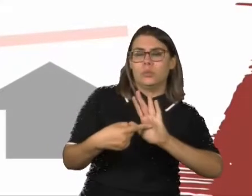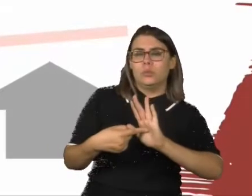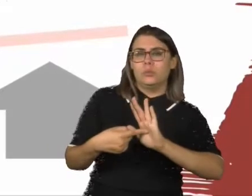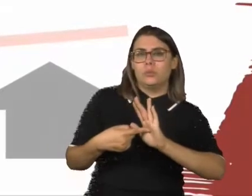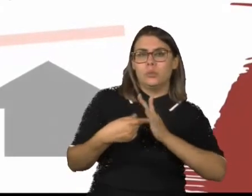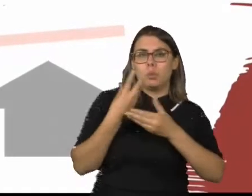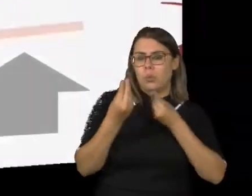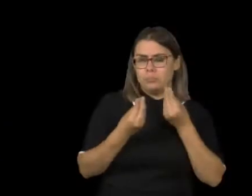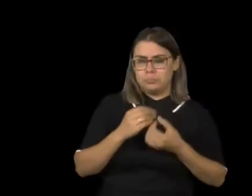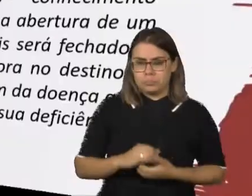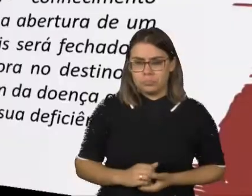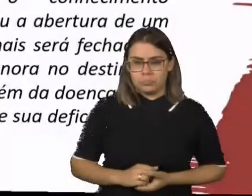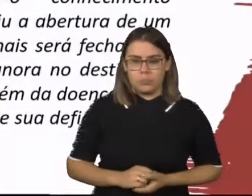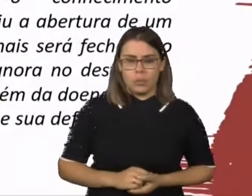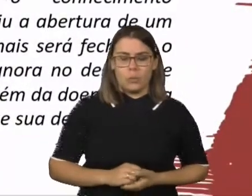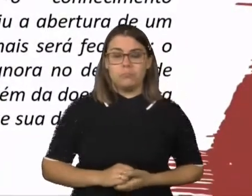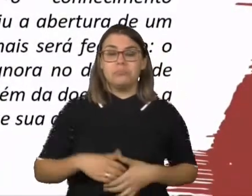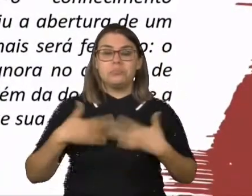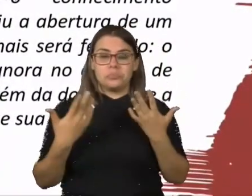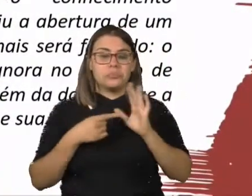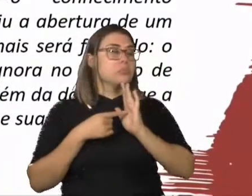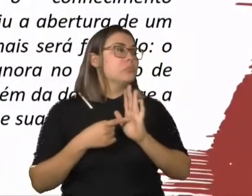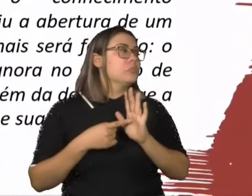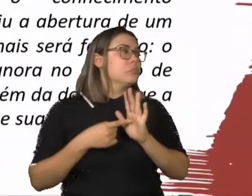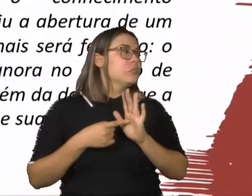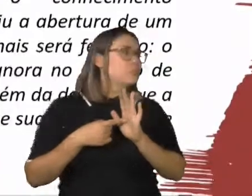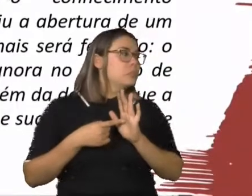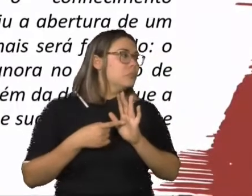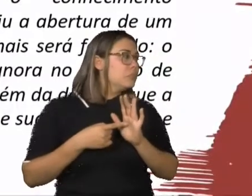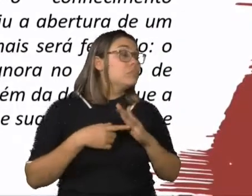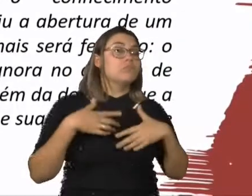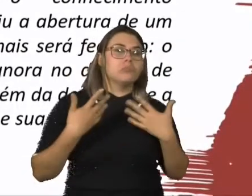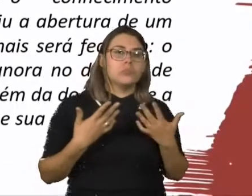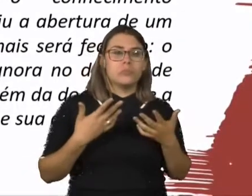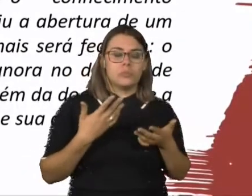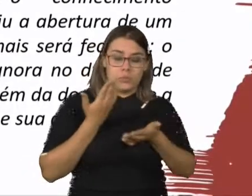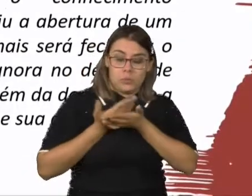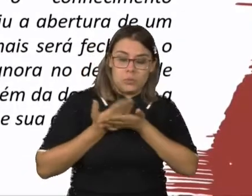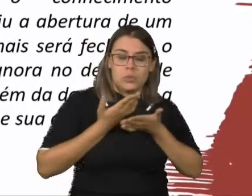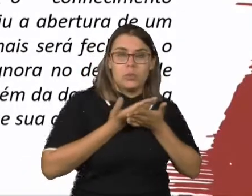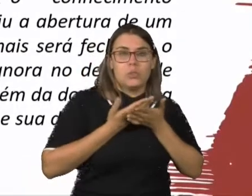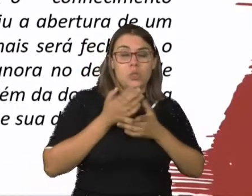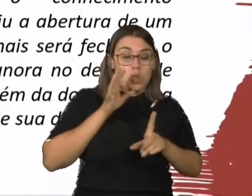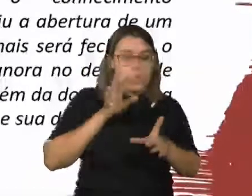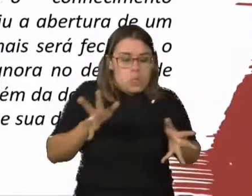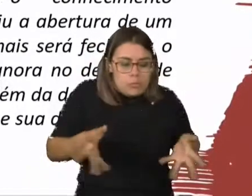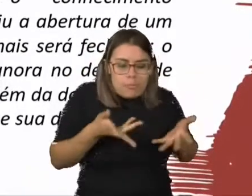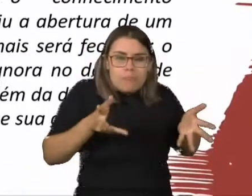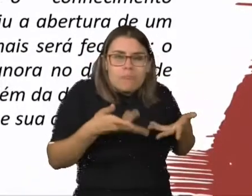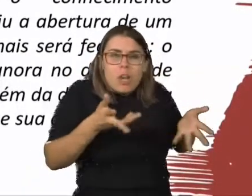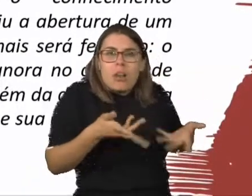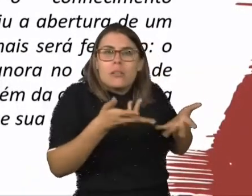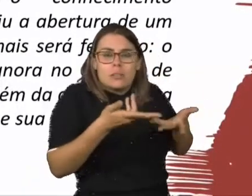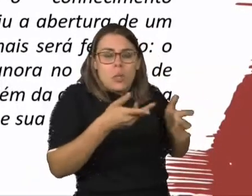tratamento do Pedro. E qual foi esse desdobramento? O desdobramento foi que, a partir dessa intervenção precoce, com profissionais de